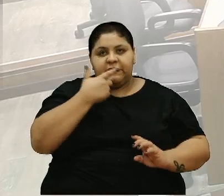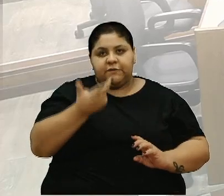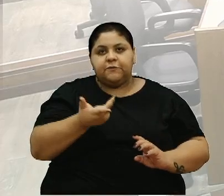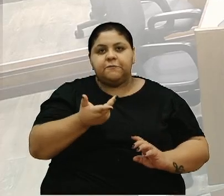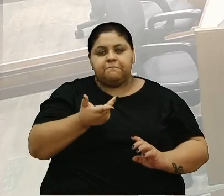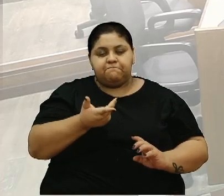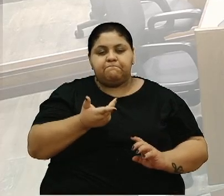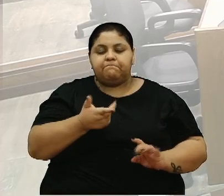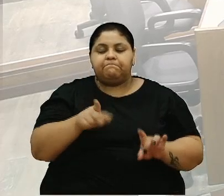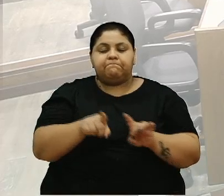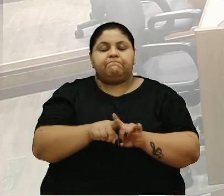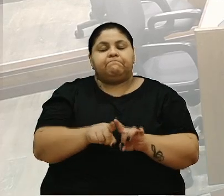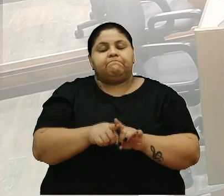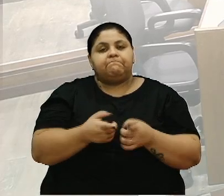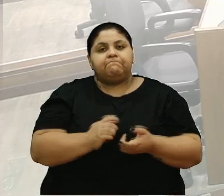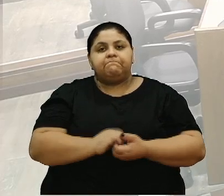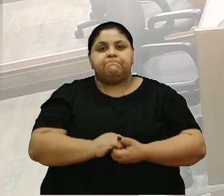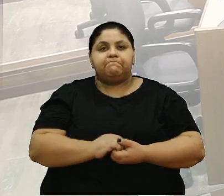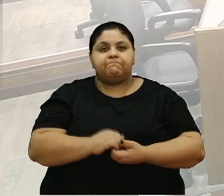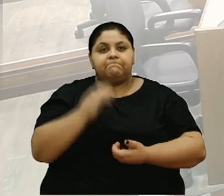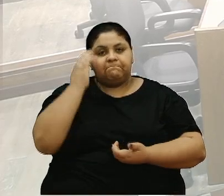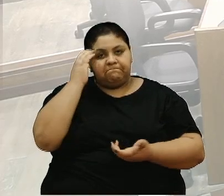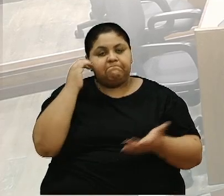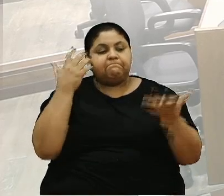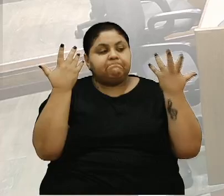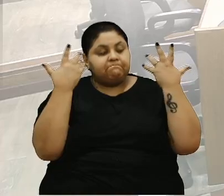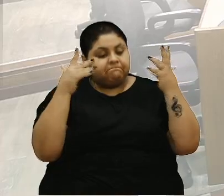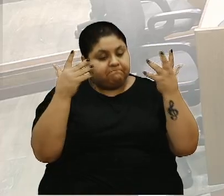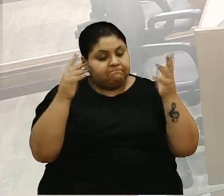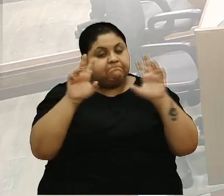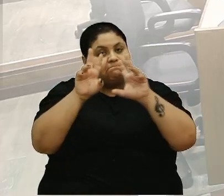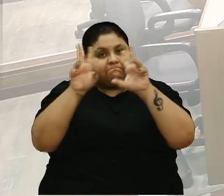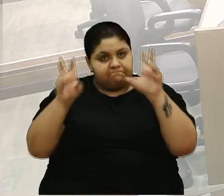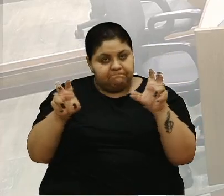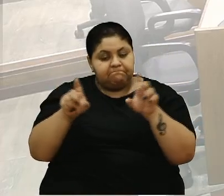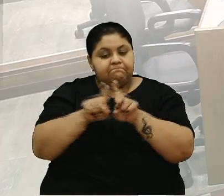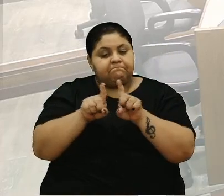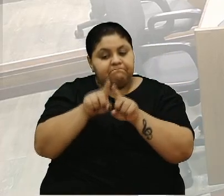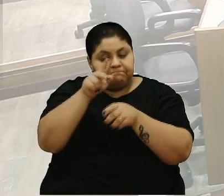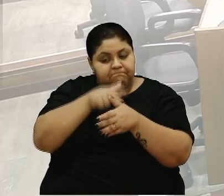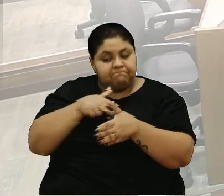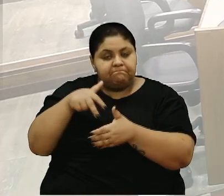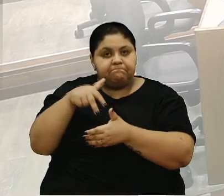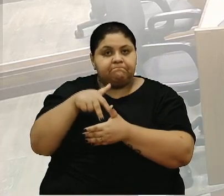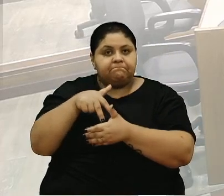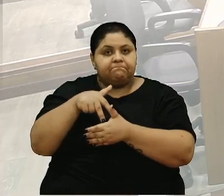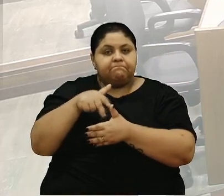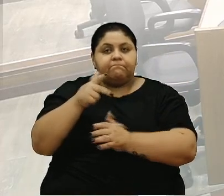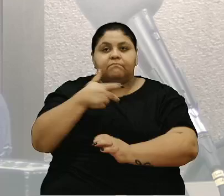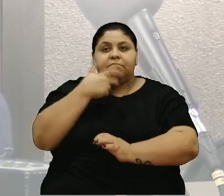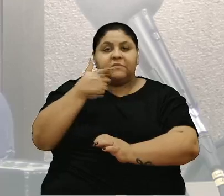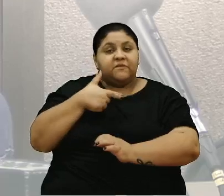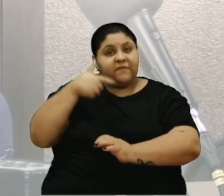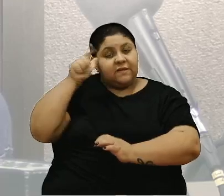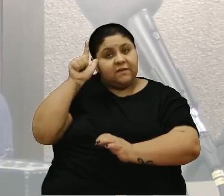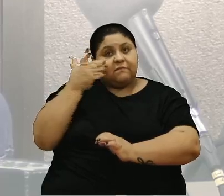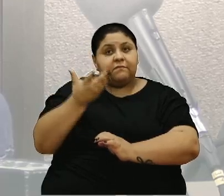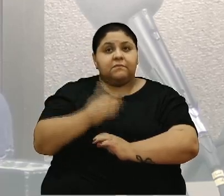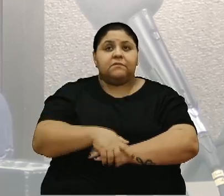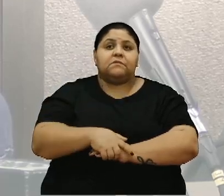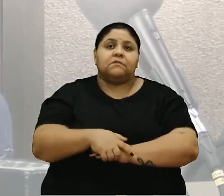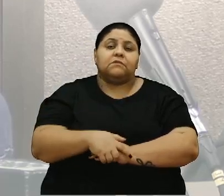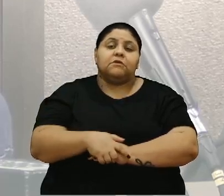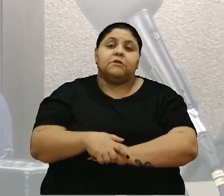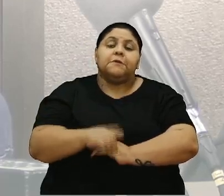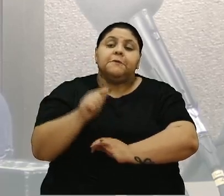para lhe felicitar por levantar nesse assunto também na tribuna. Falei isso ontem e isso